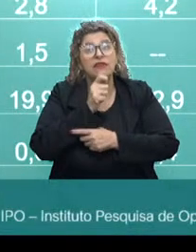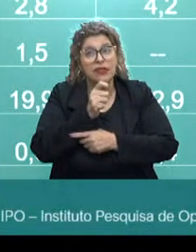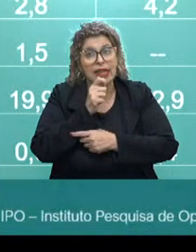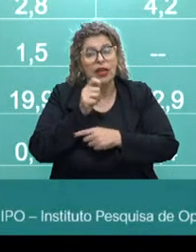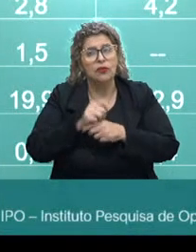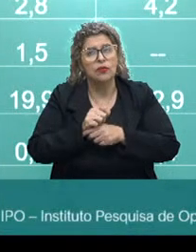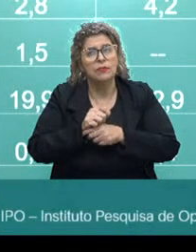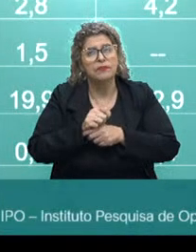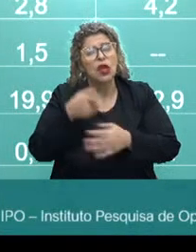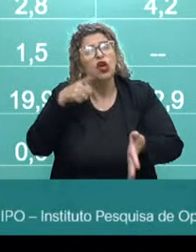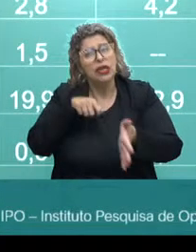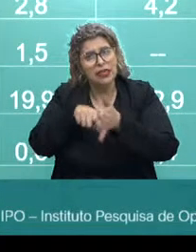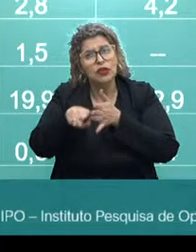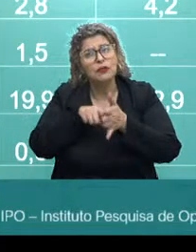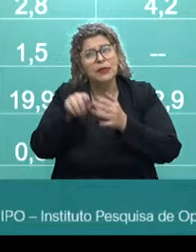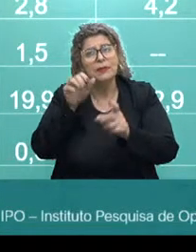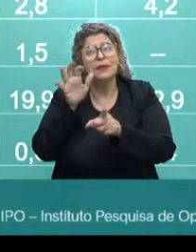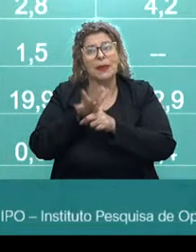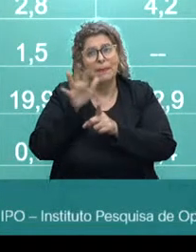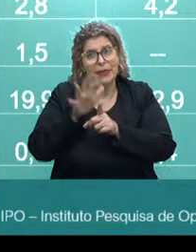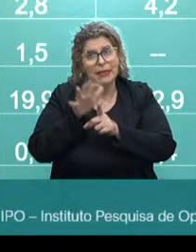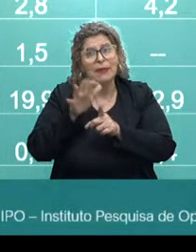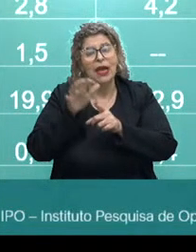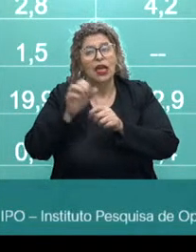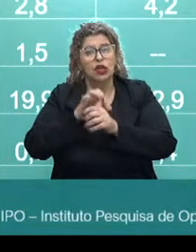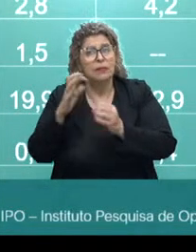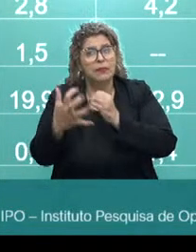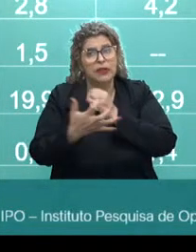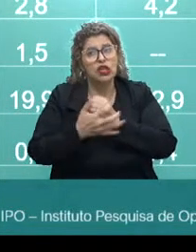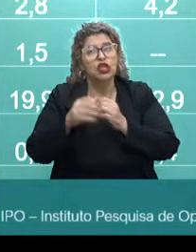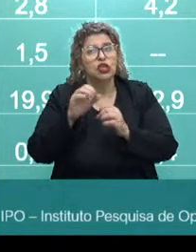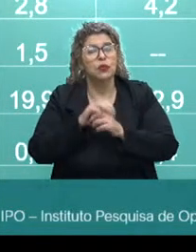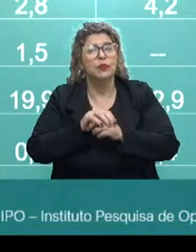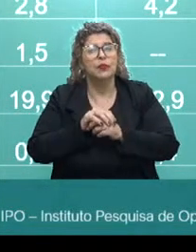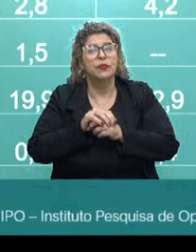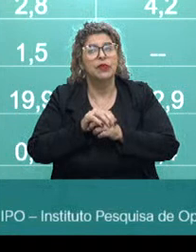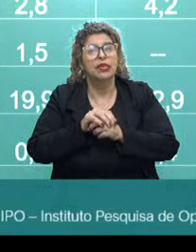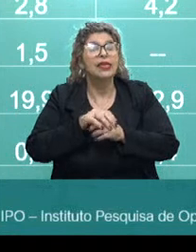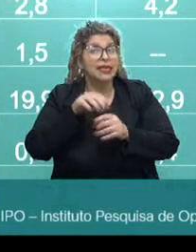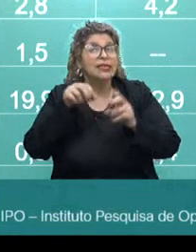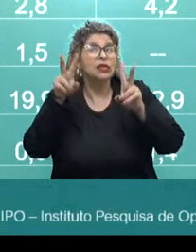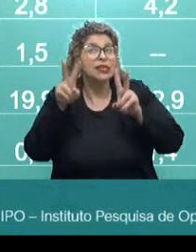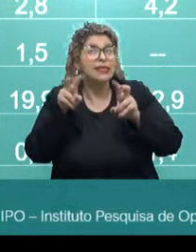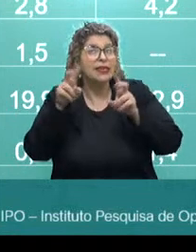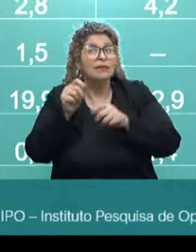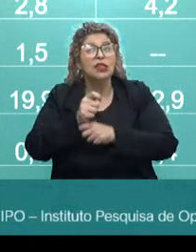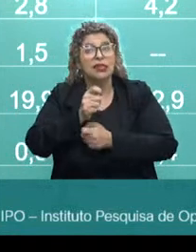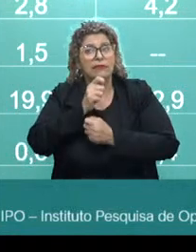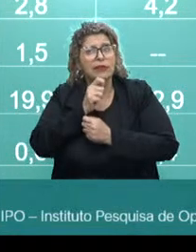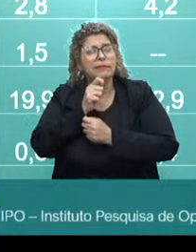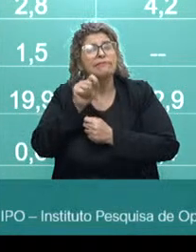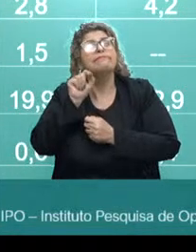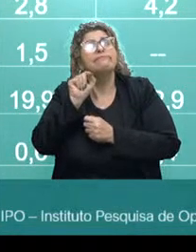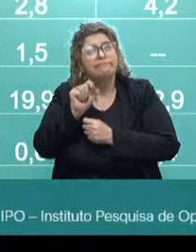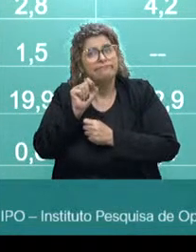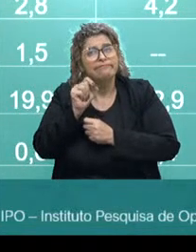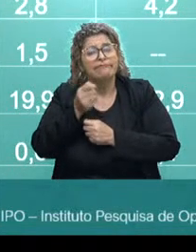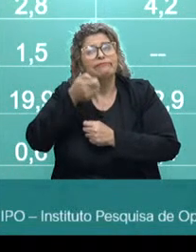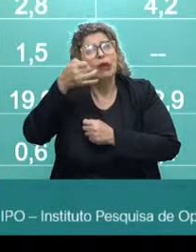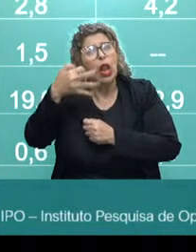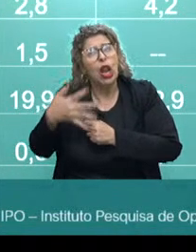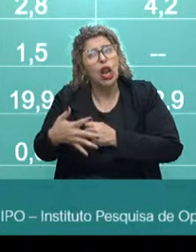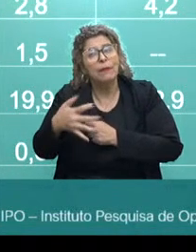Quando a gente vai falar sobre os impactos da pandemia durante a COVID, esse é um tema que o entrevistado já parou e falou bastante,